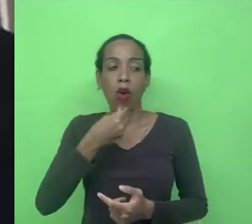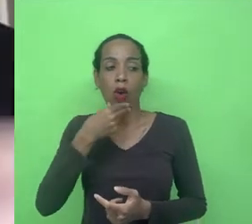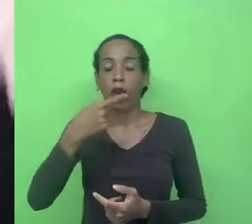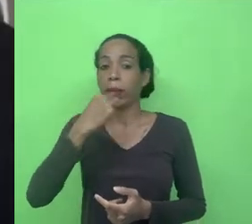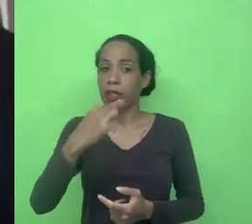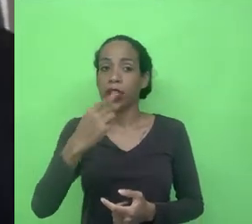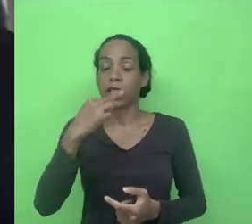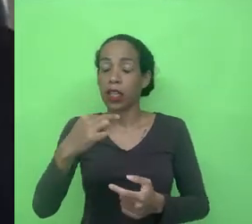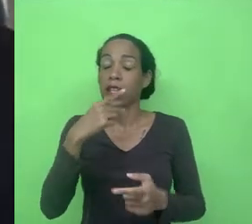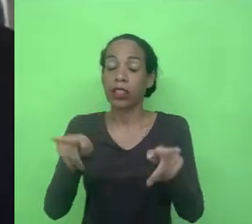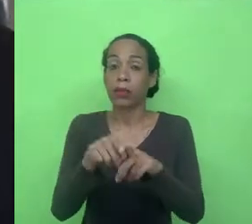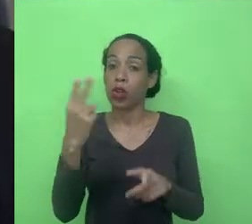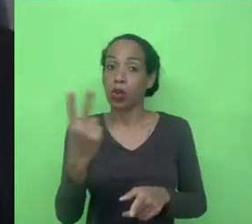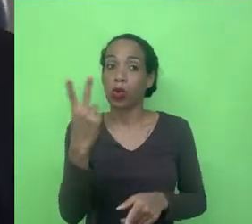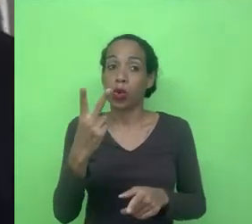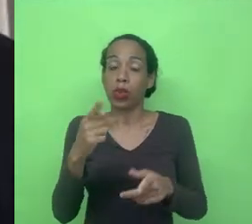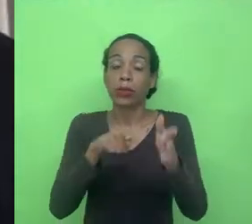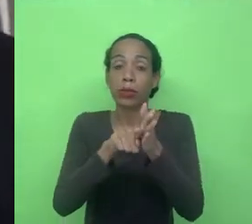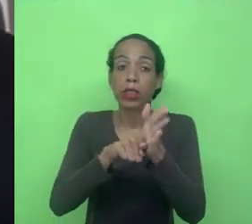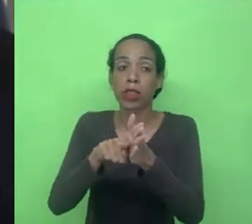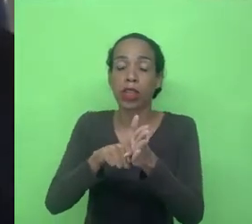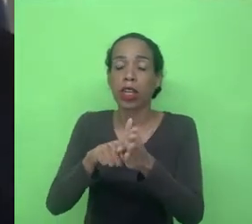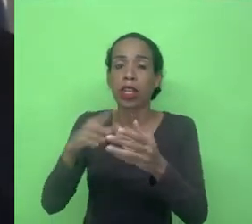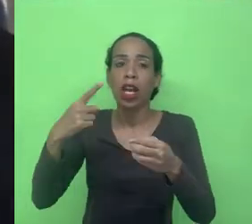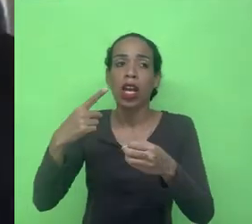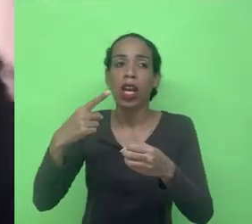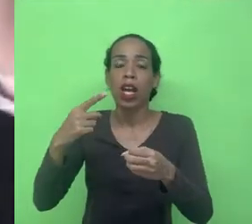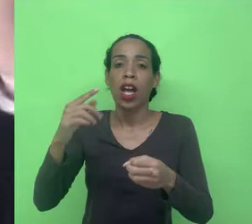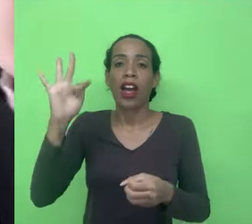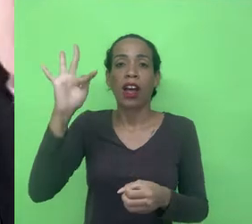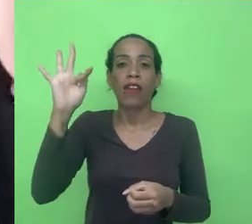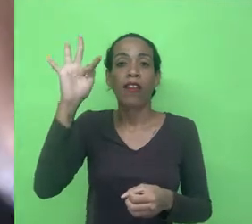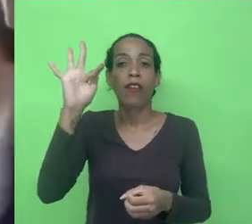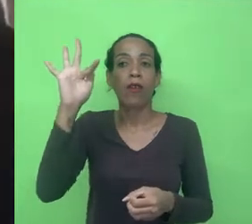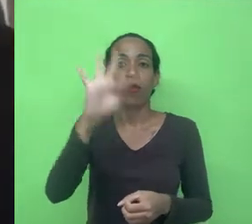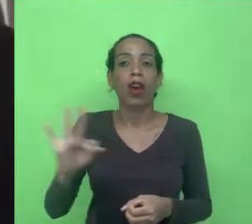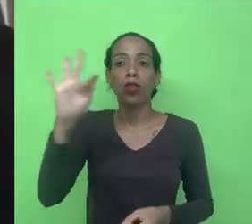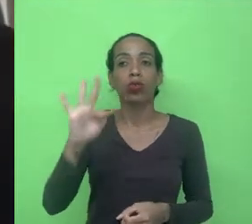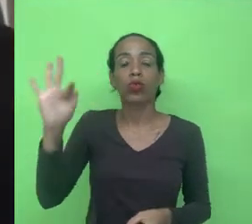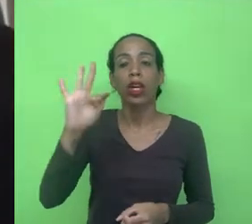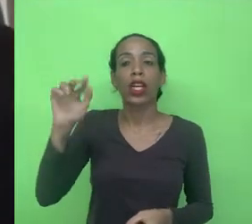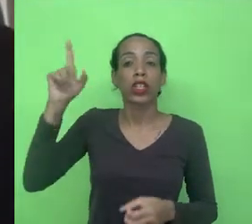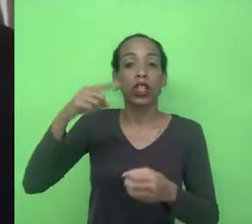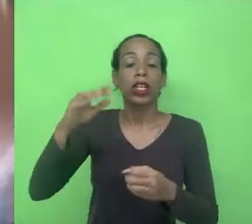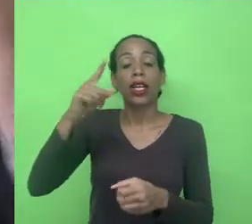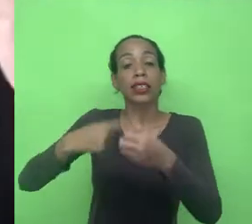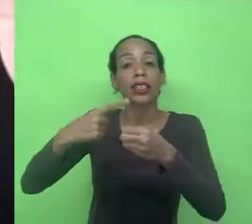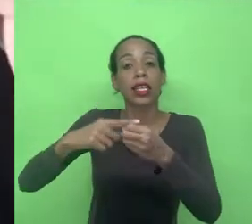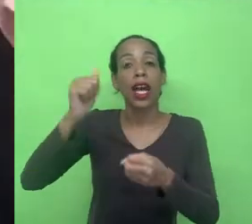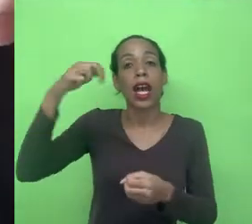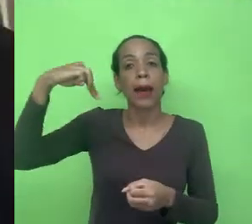pesquisadores da London School of Economics e da Universidade de Amsterdã e eles popularizaram esse conceito